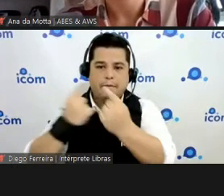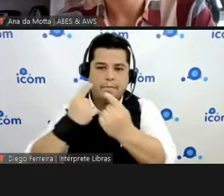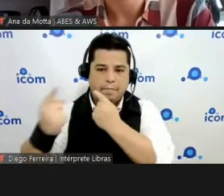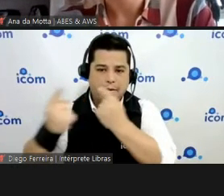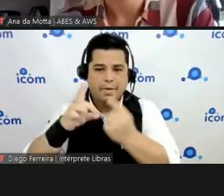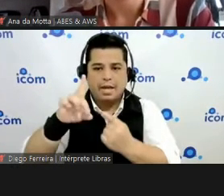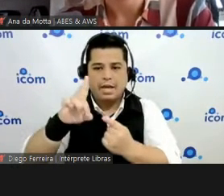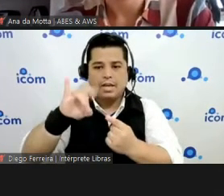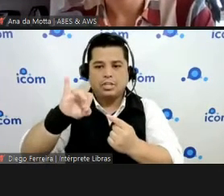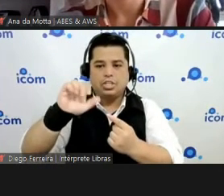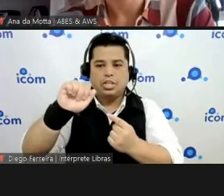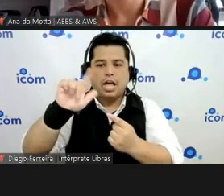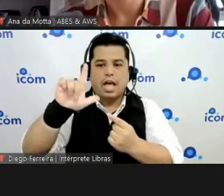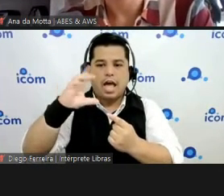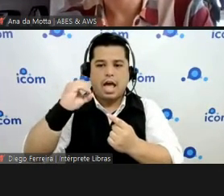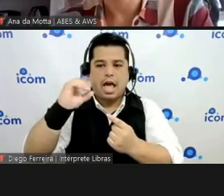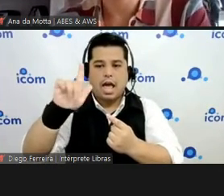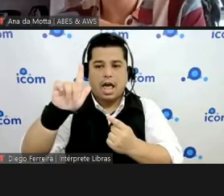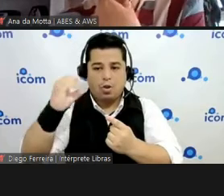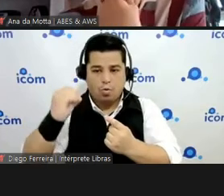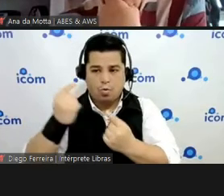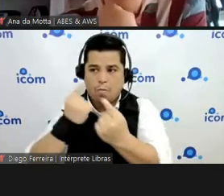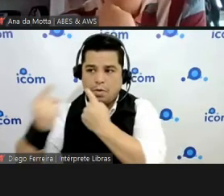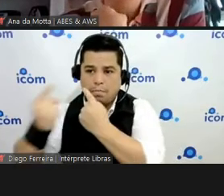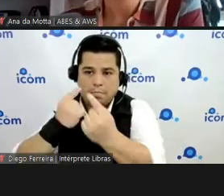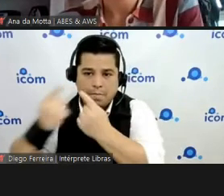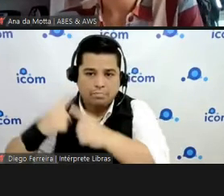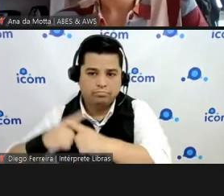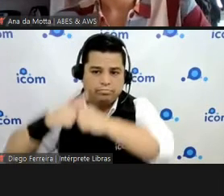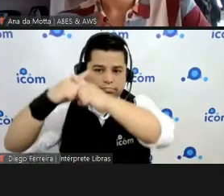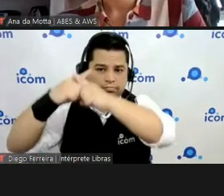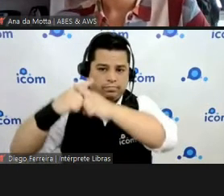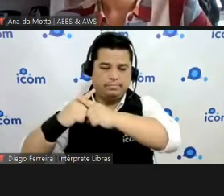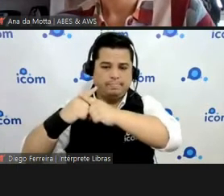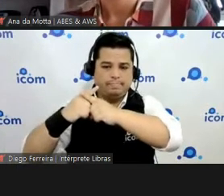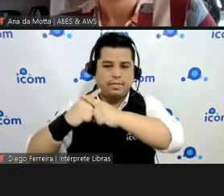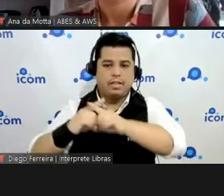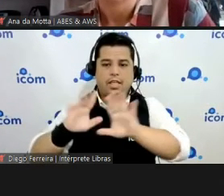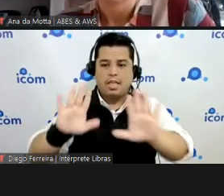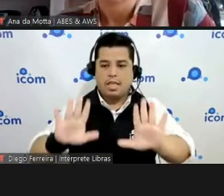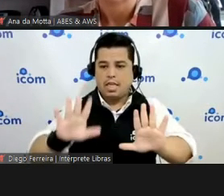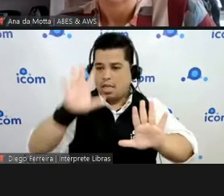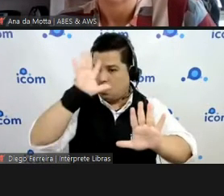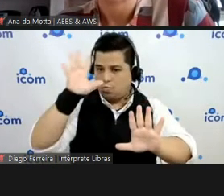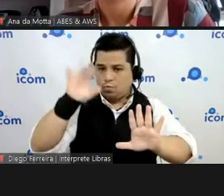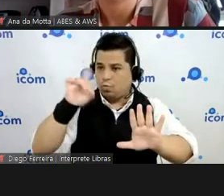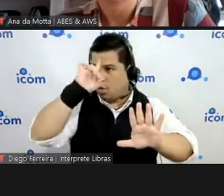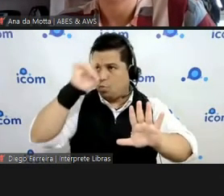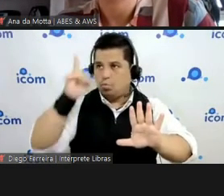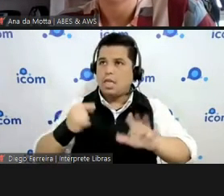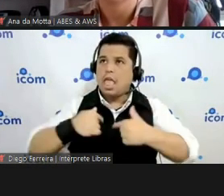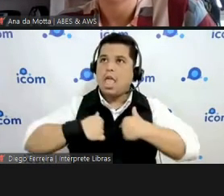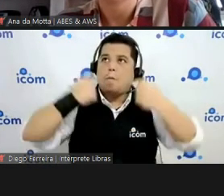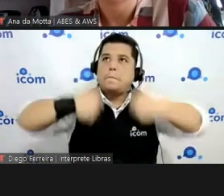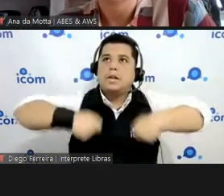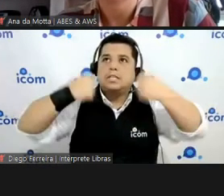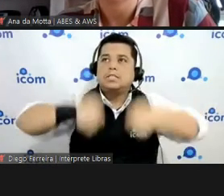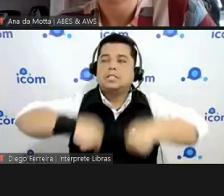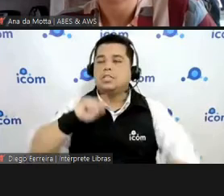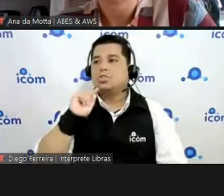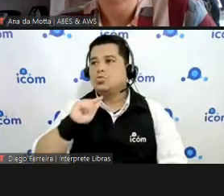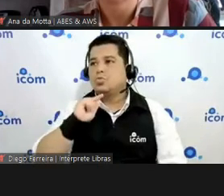quando a gente fala do diálogo competitivo eu tô falando o seguinte eu não sei o que eu preciso ou melhor